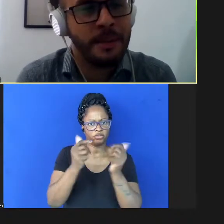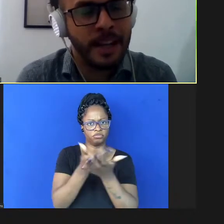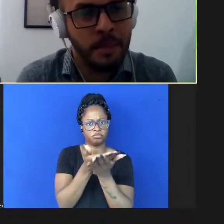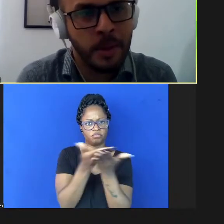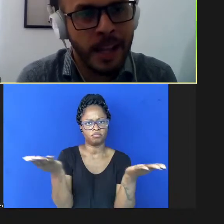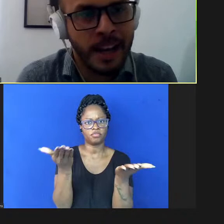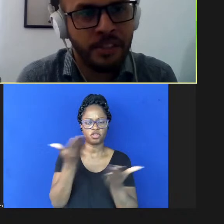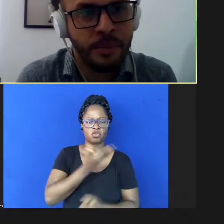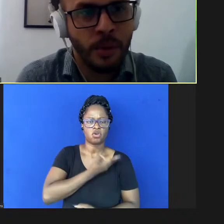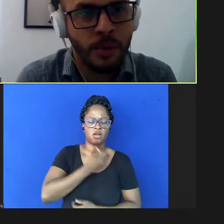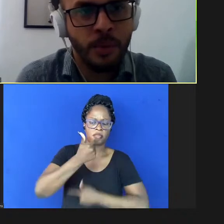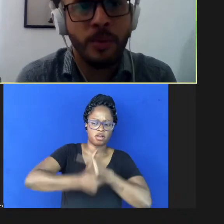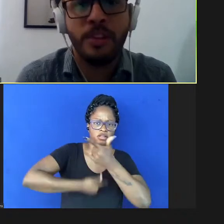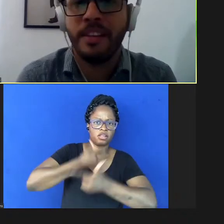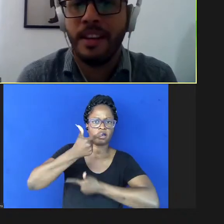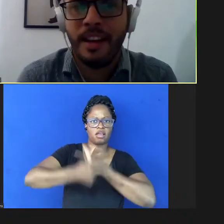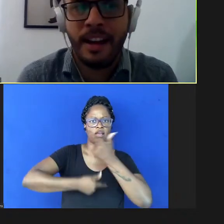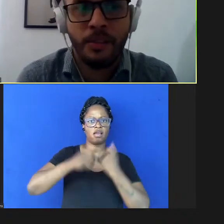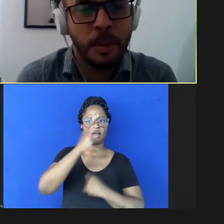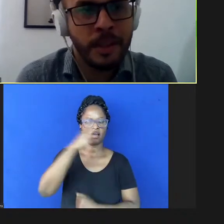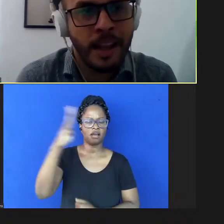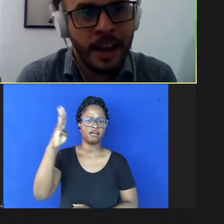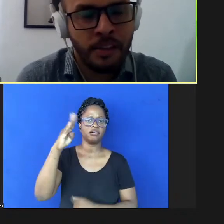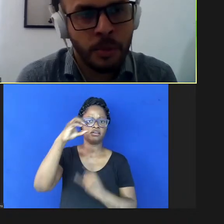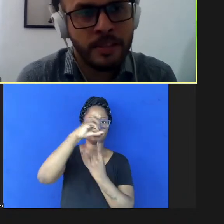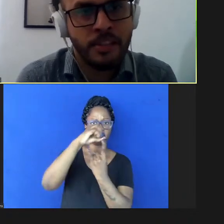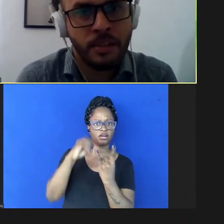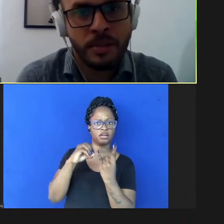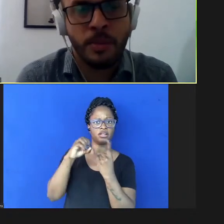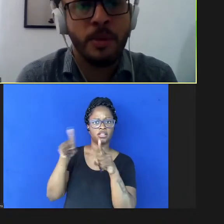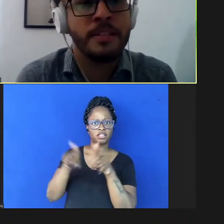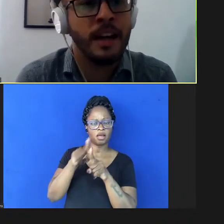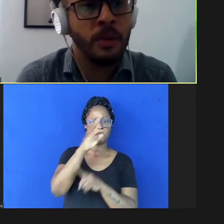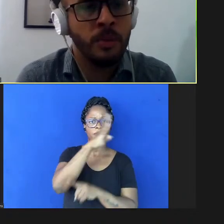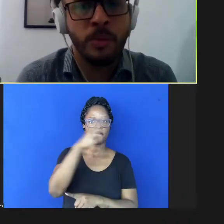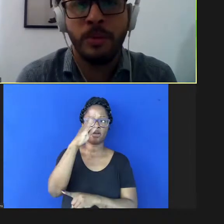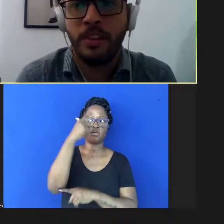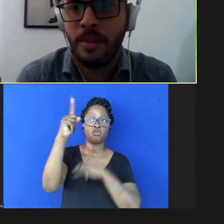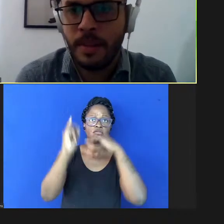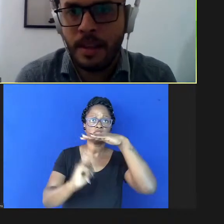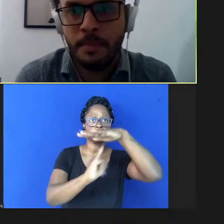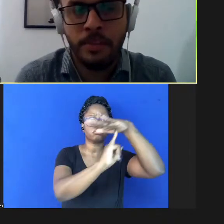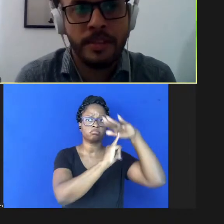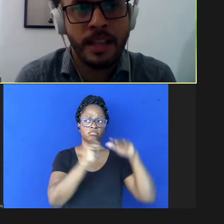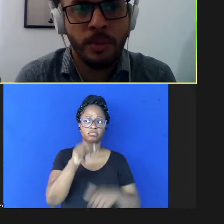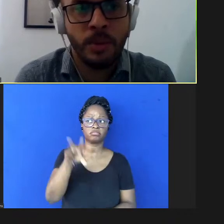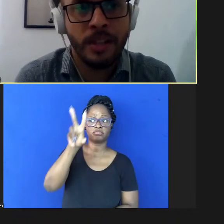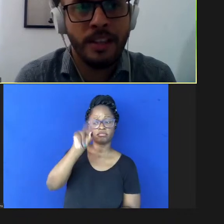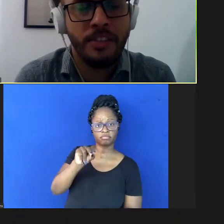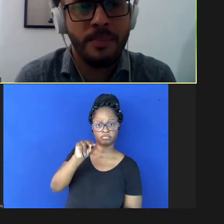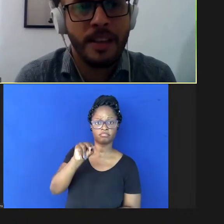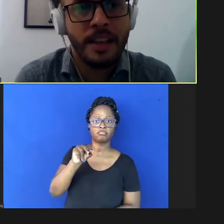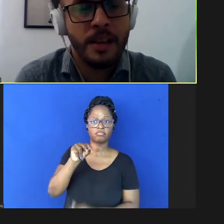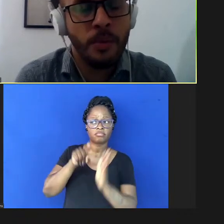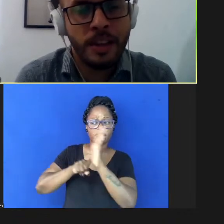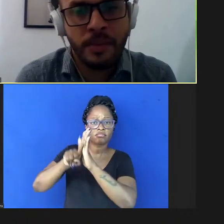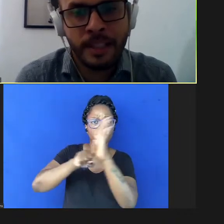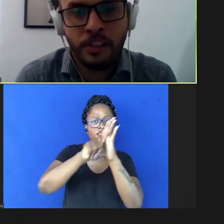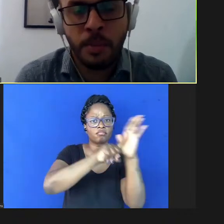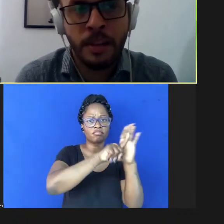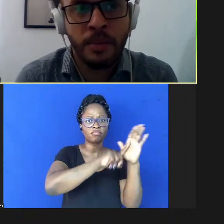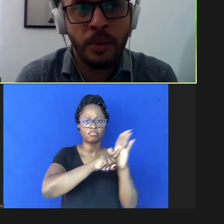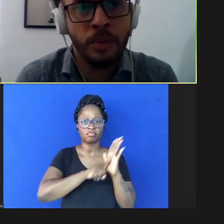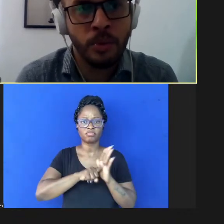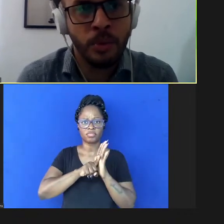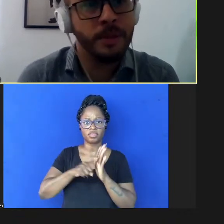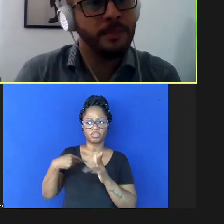colegas de trabalho bibliotecários da Pio Cruz os bibliotecários de outras instituições alunos pesquisadores e o vídeo